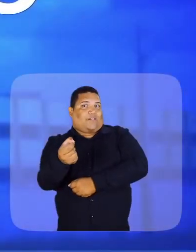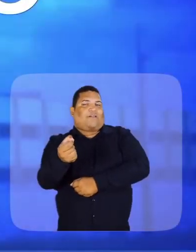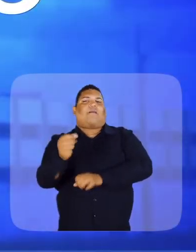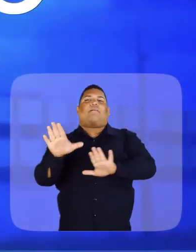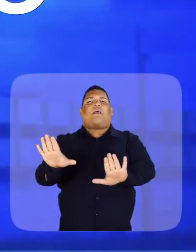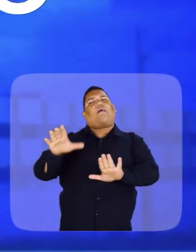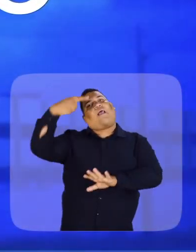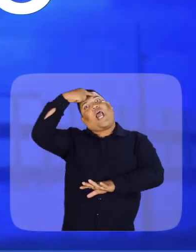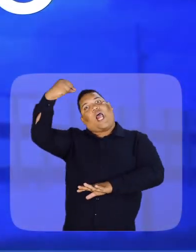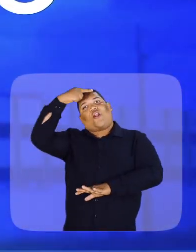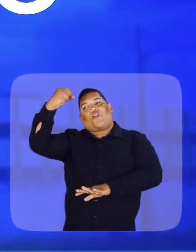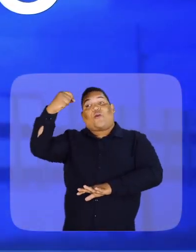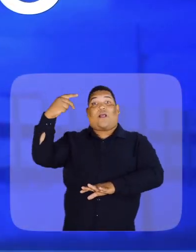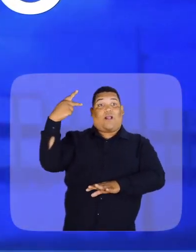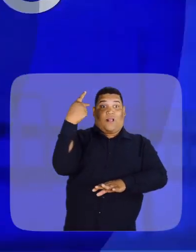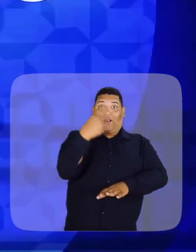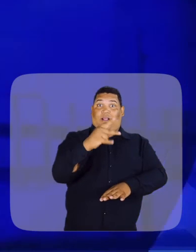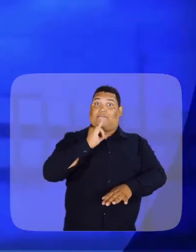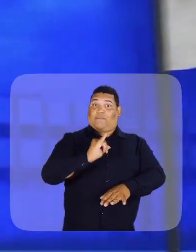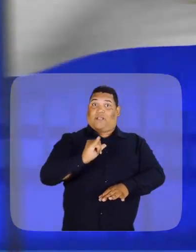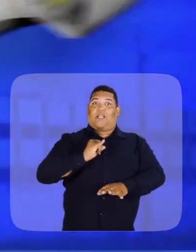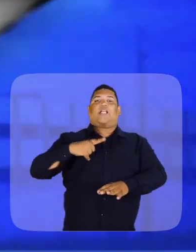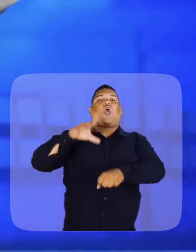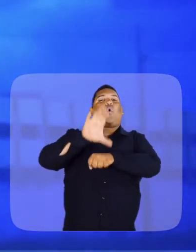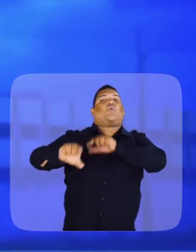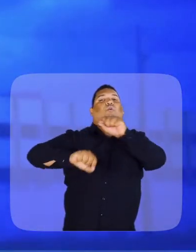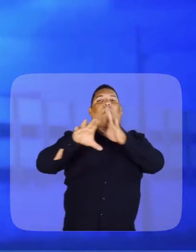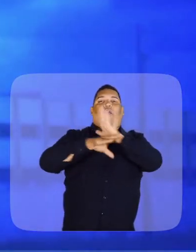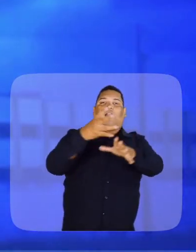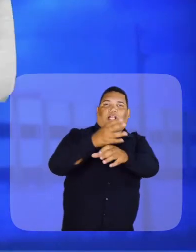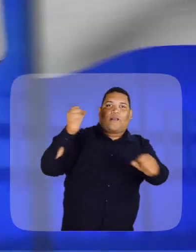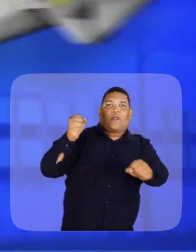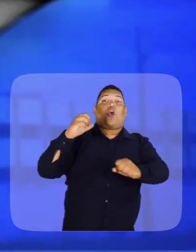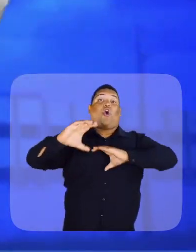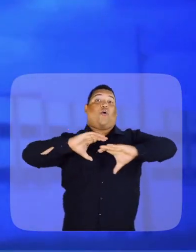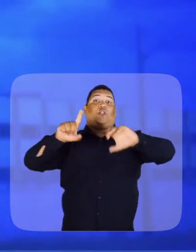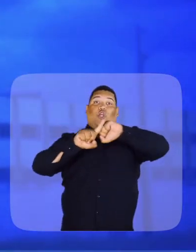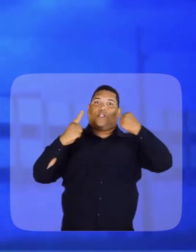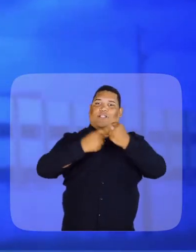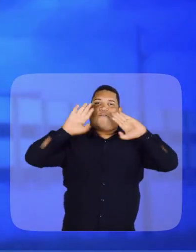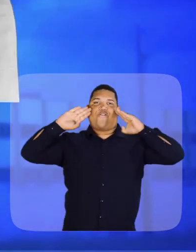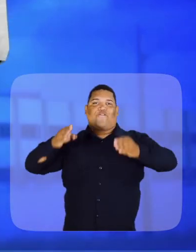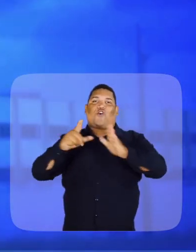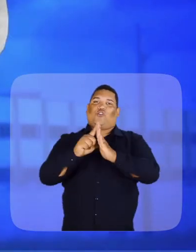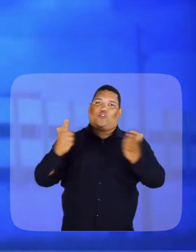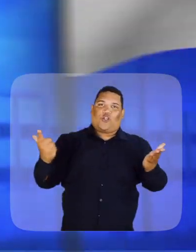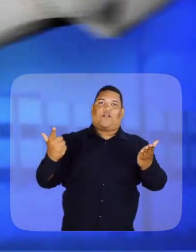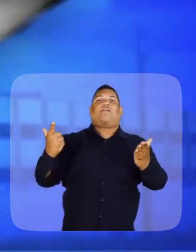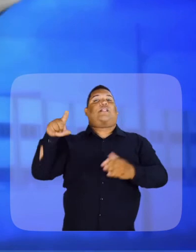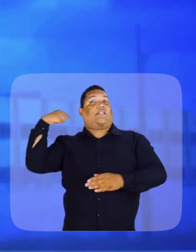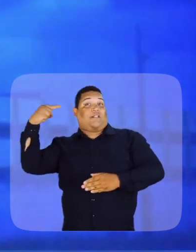Na graduação, a UFMA de Imperatriz tem os cursos de Ciências Contábeis, Comunicação Social, Habilitação